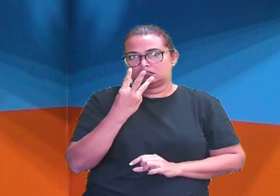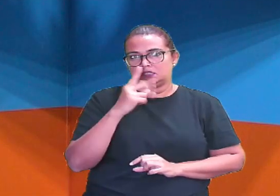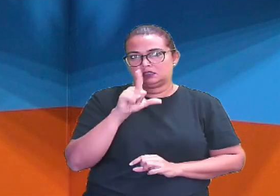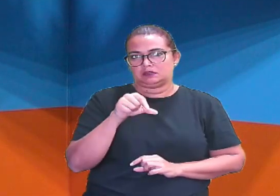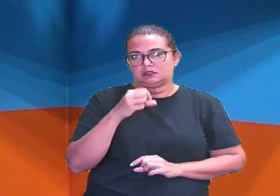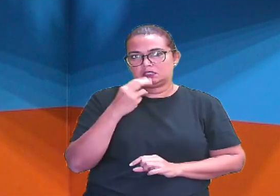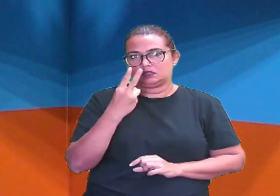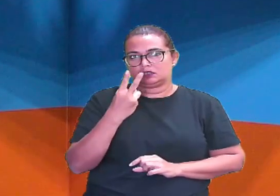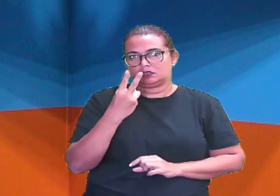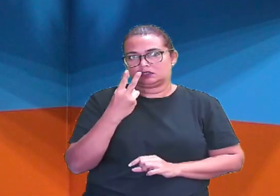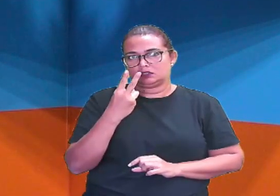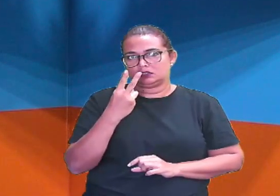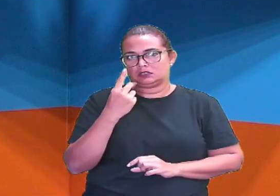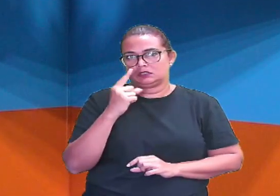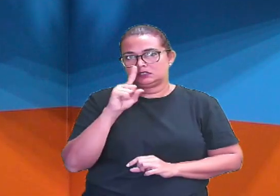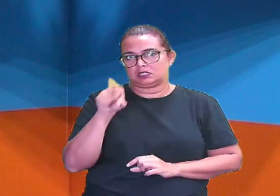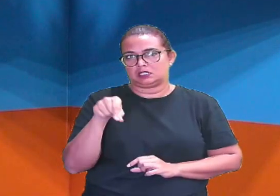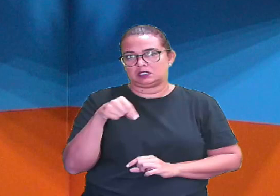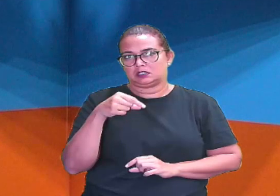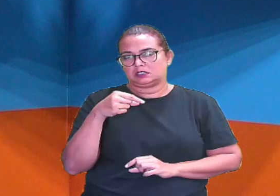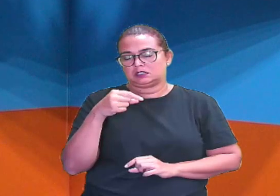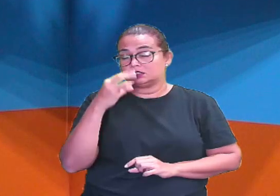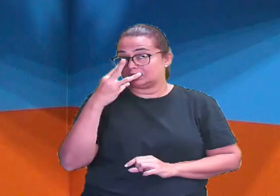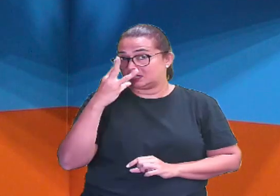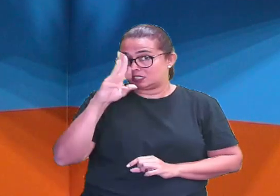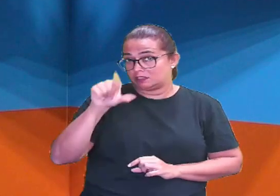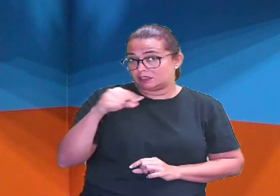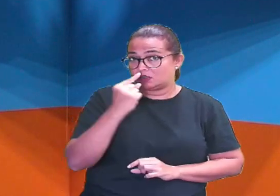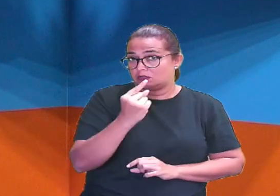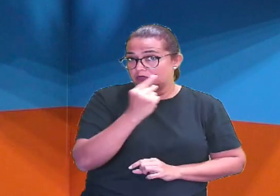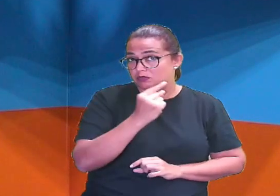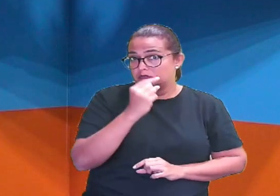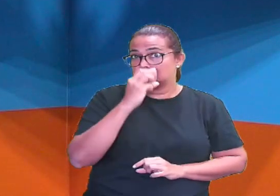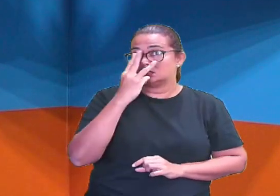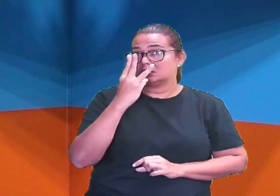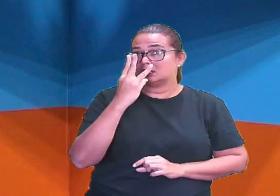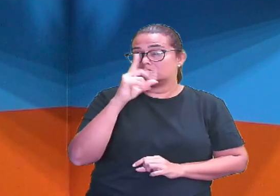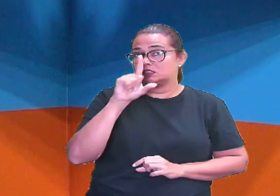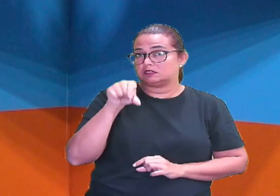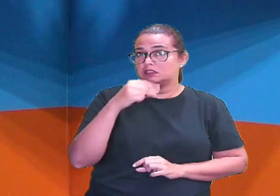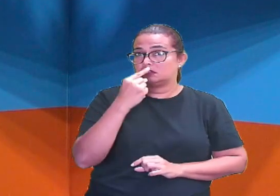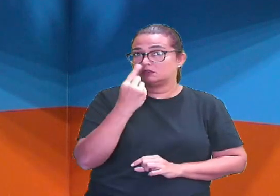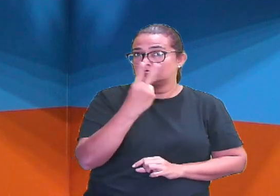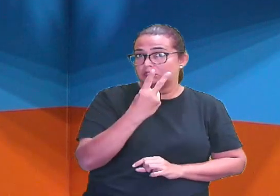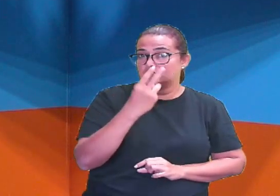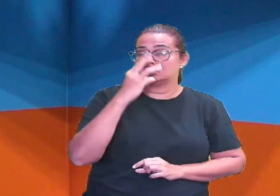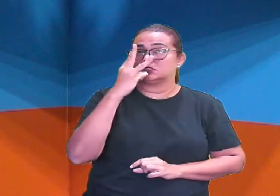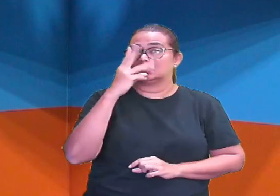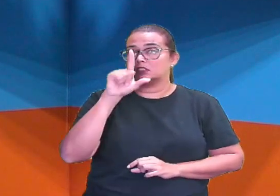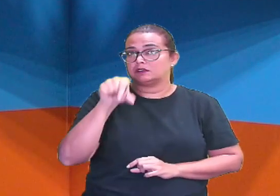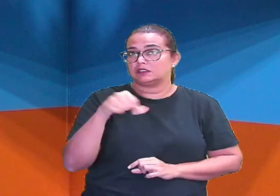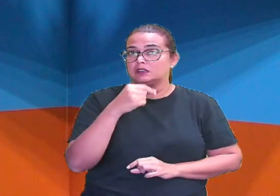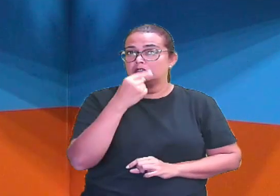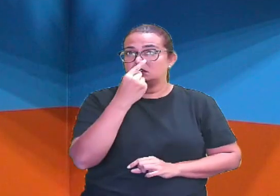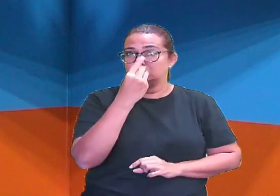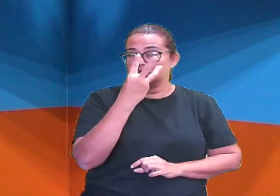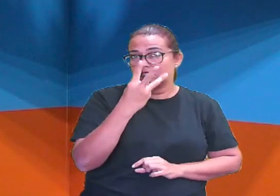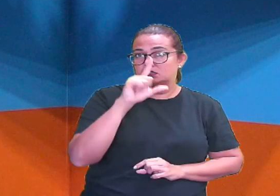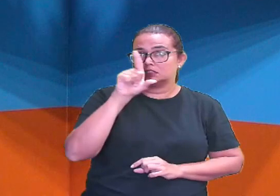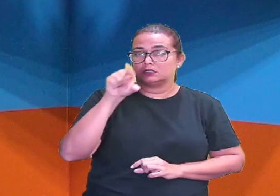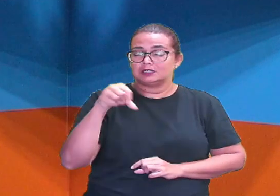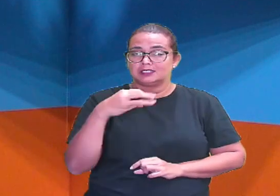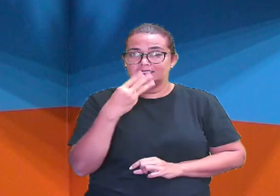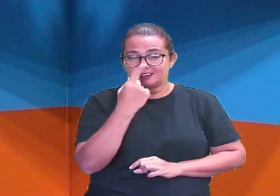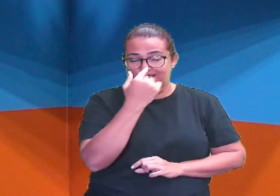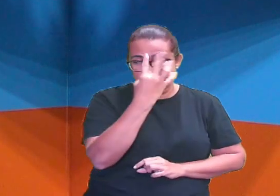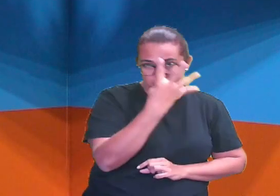3,1 3,12 3,13 3,14 Tá certo? E se for